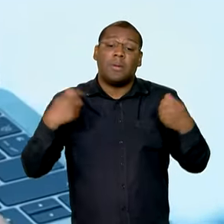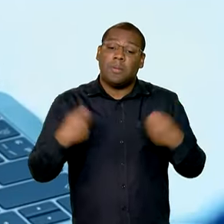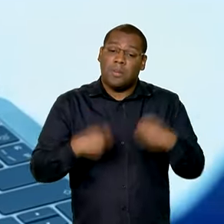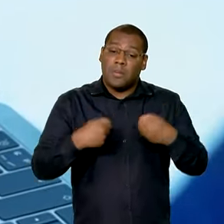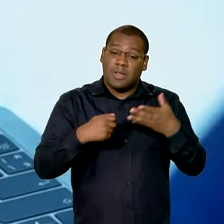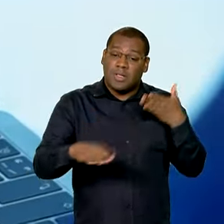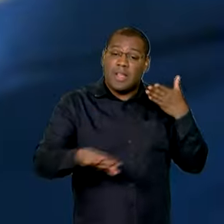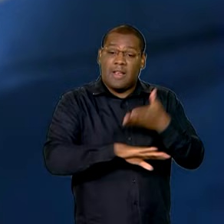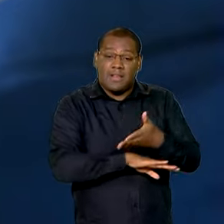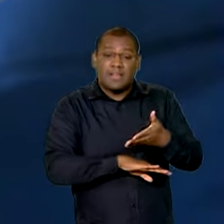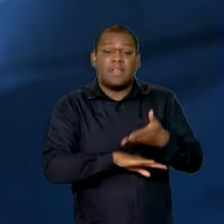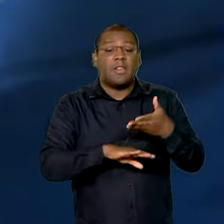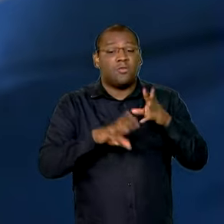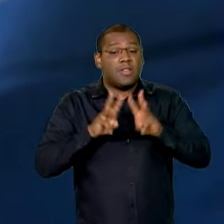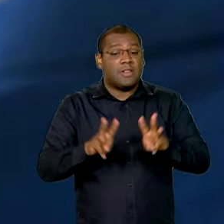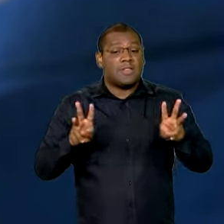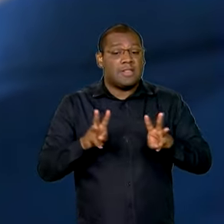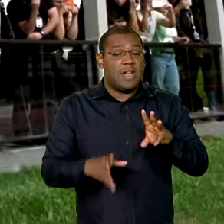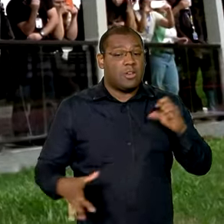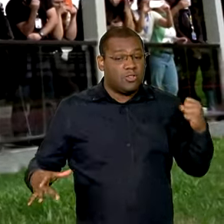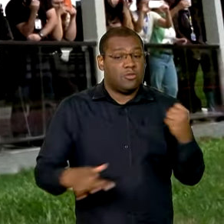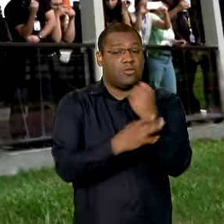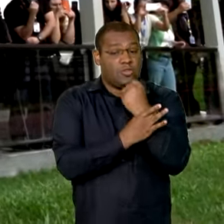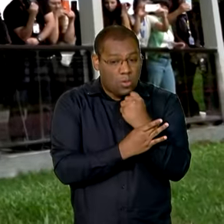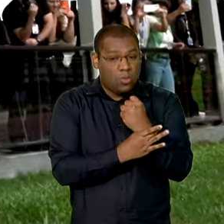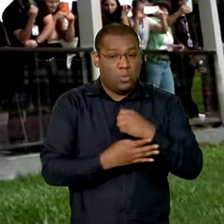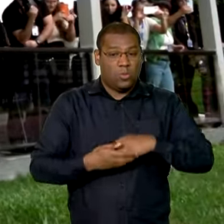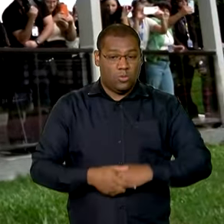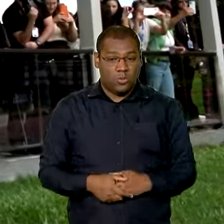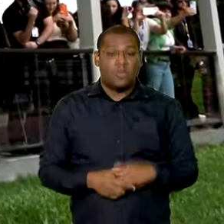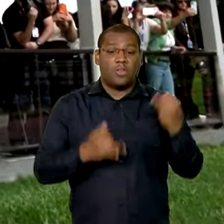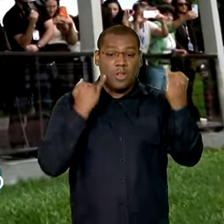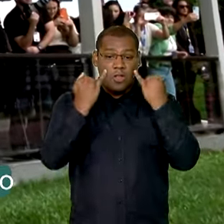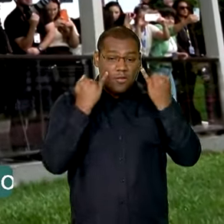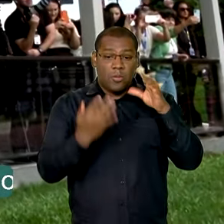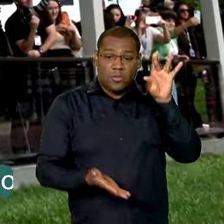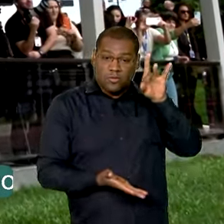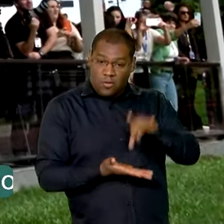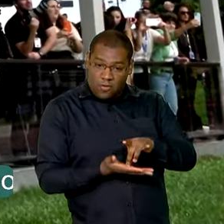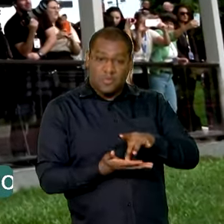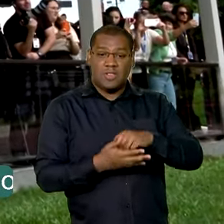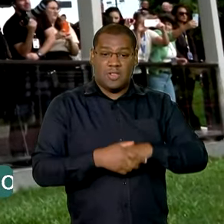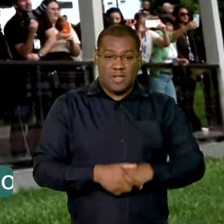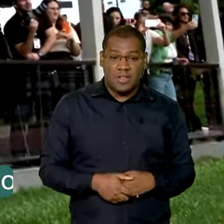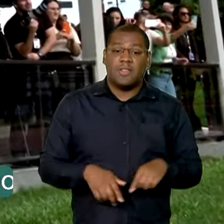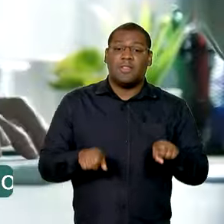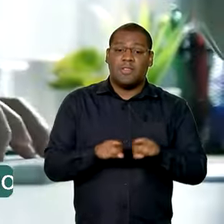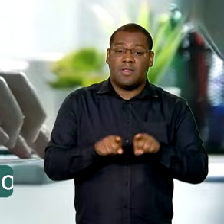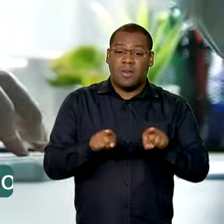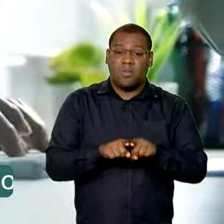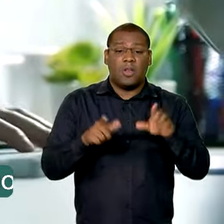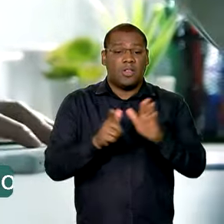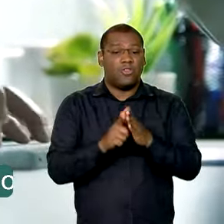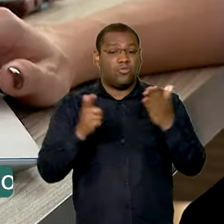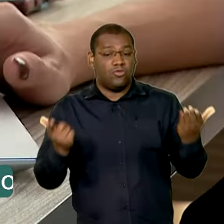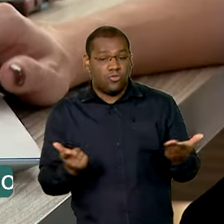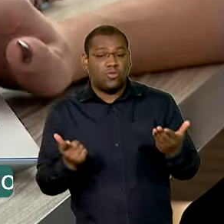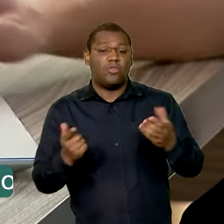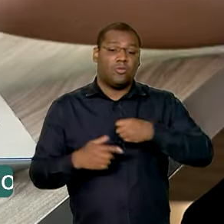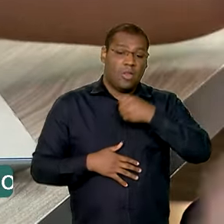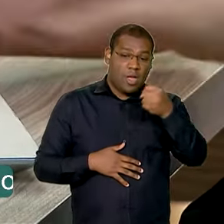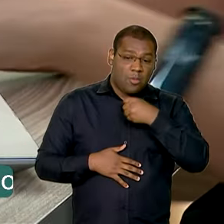confiança e seguras além das fontes oficiais os veículos de imprensa trabalham com informações precisas